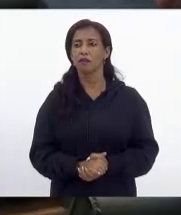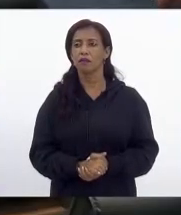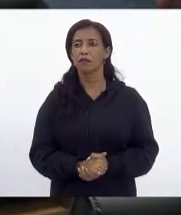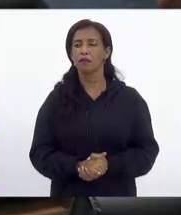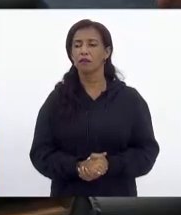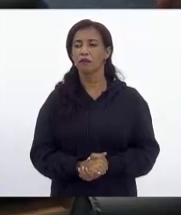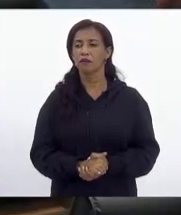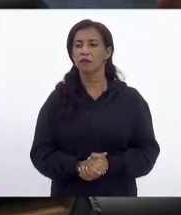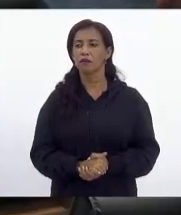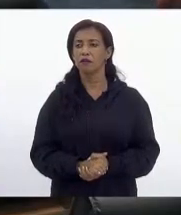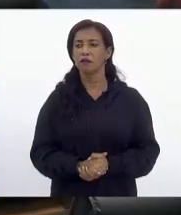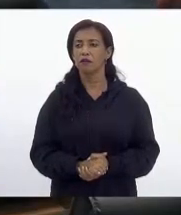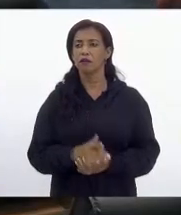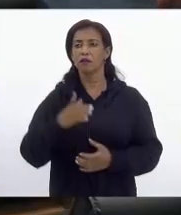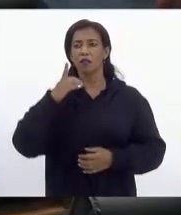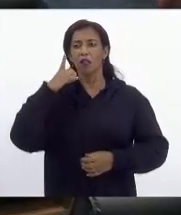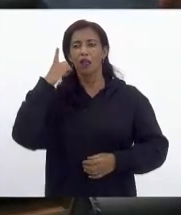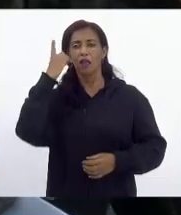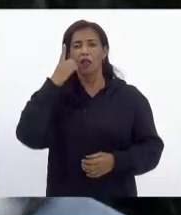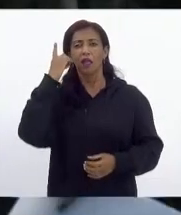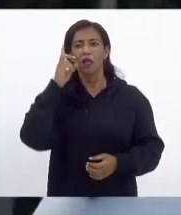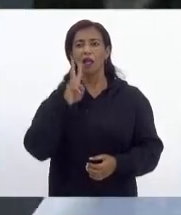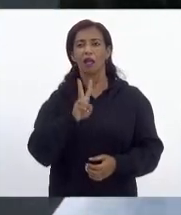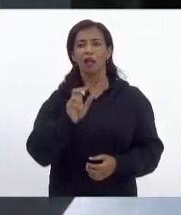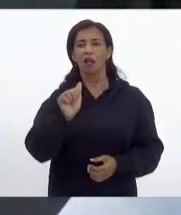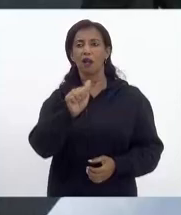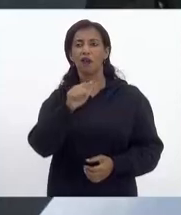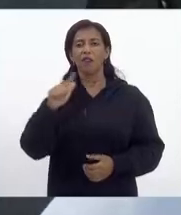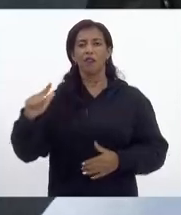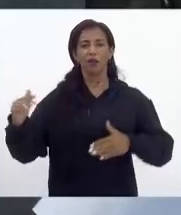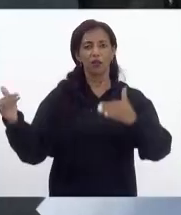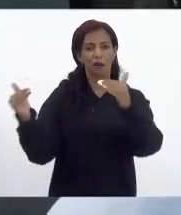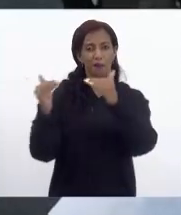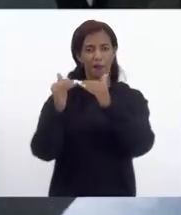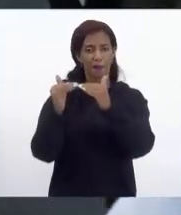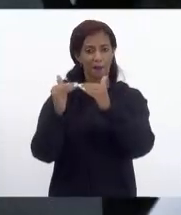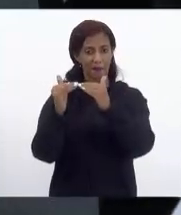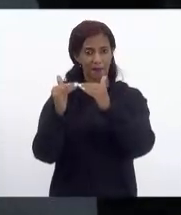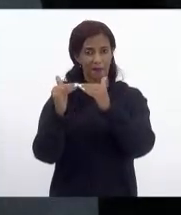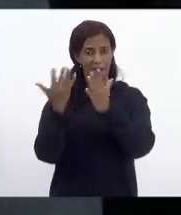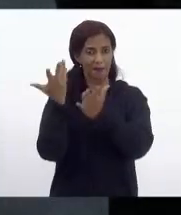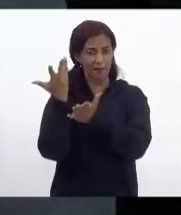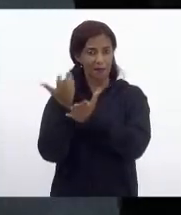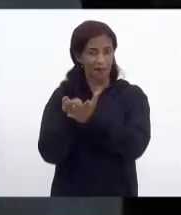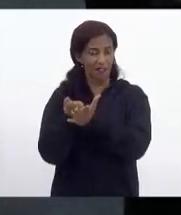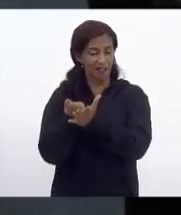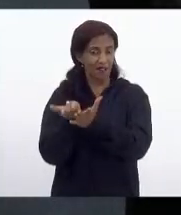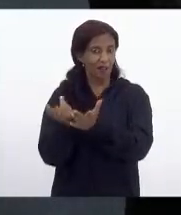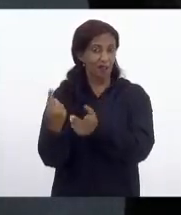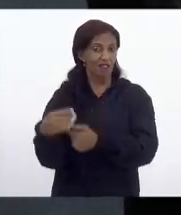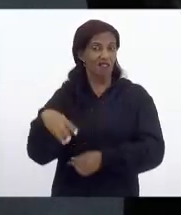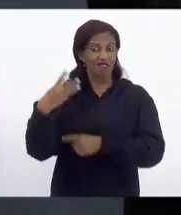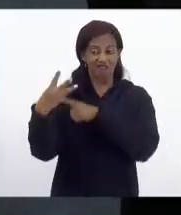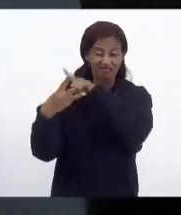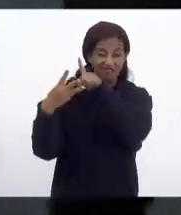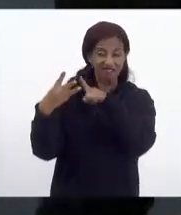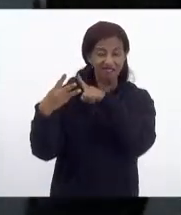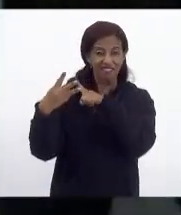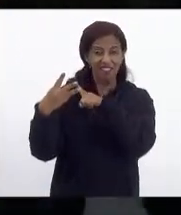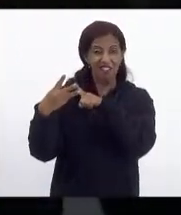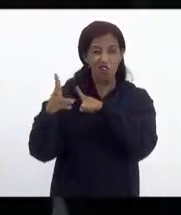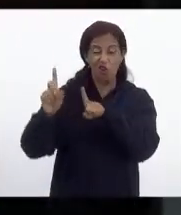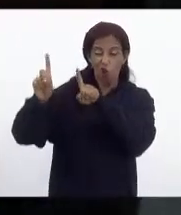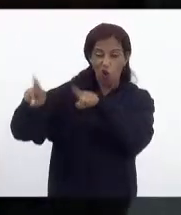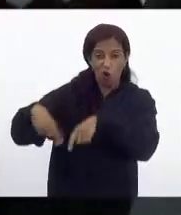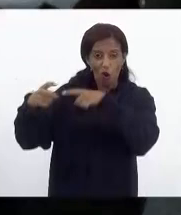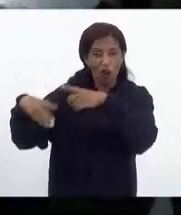deputado. Deputado Val Serraza tem que dar o parecer no mérito favorável três vezes. É horta